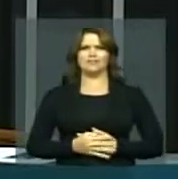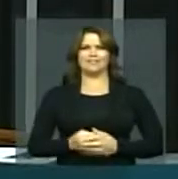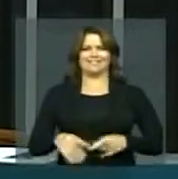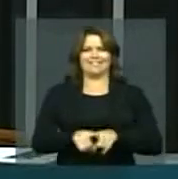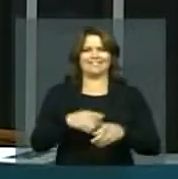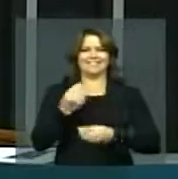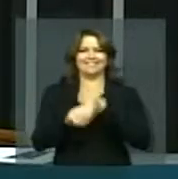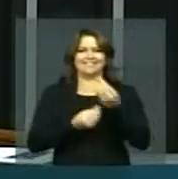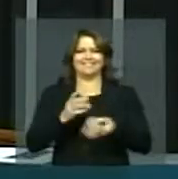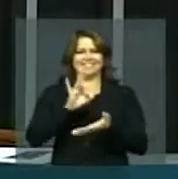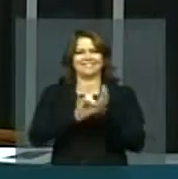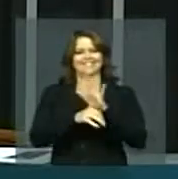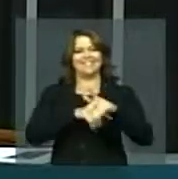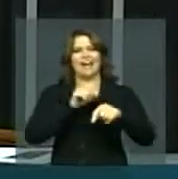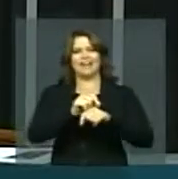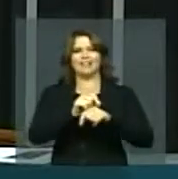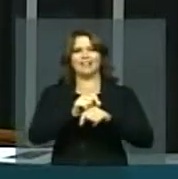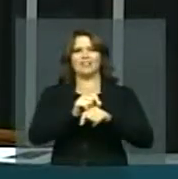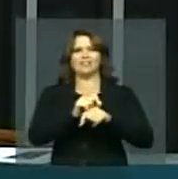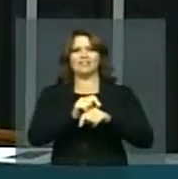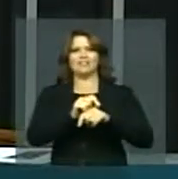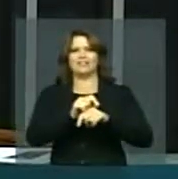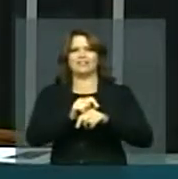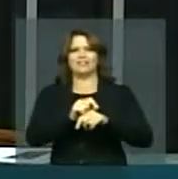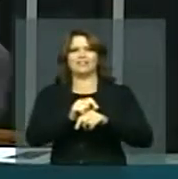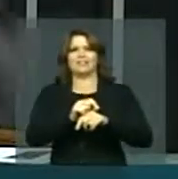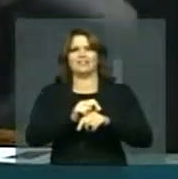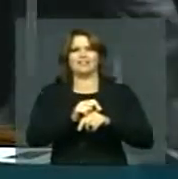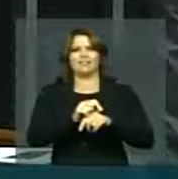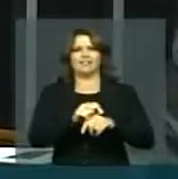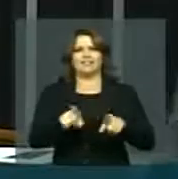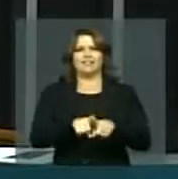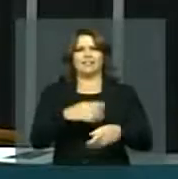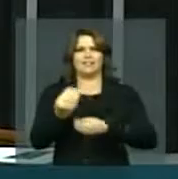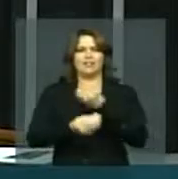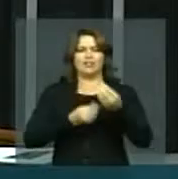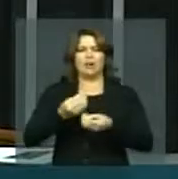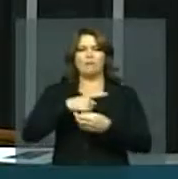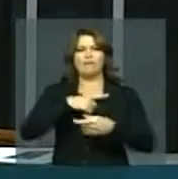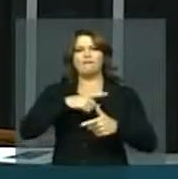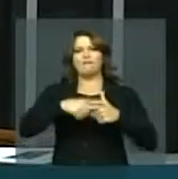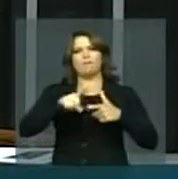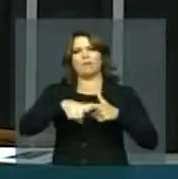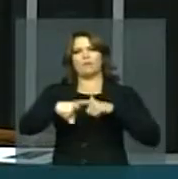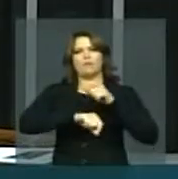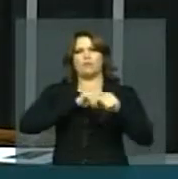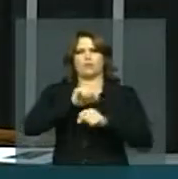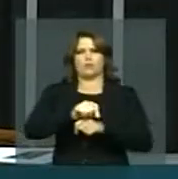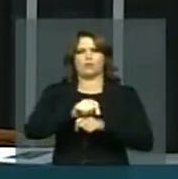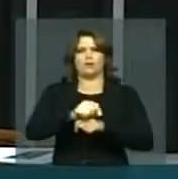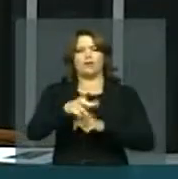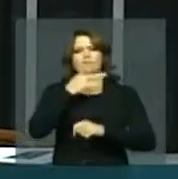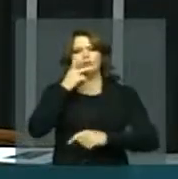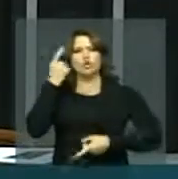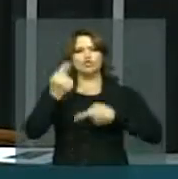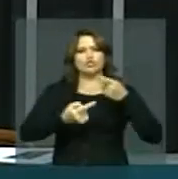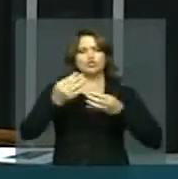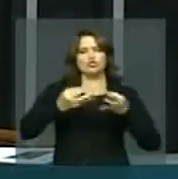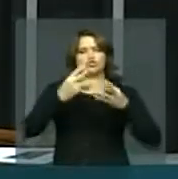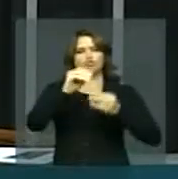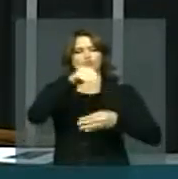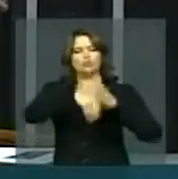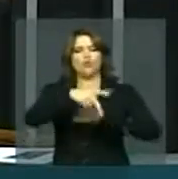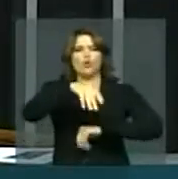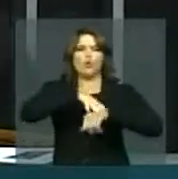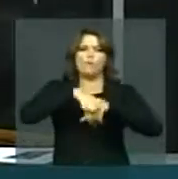violência e estabelecer um processo de audição, de debate, de